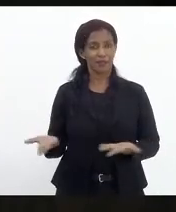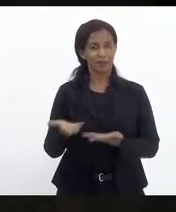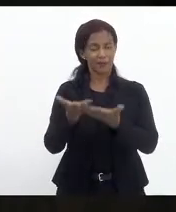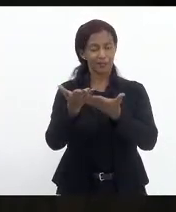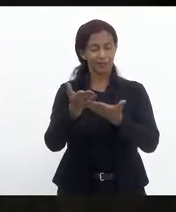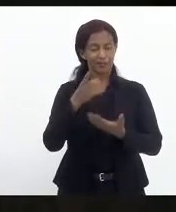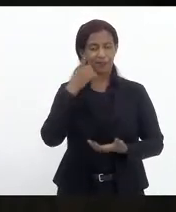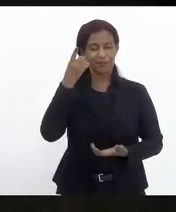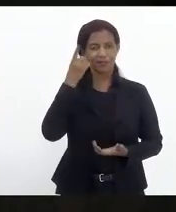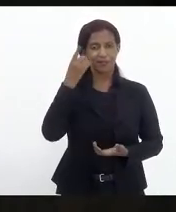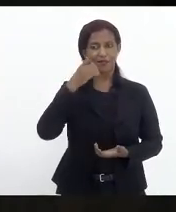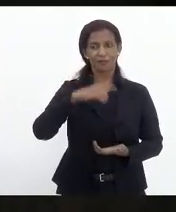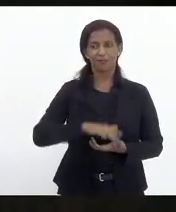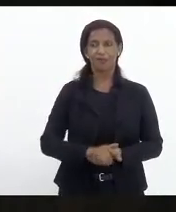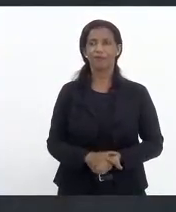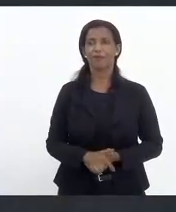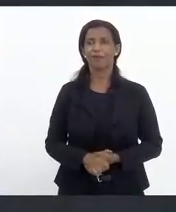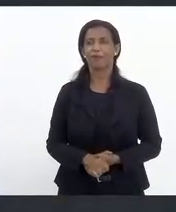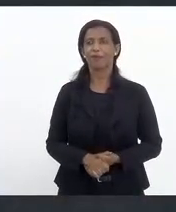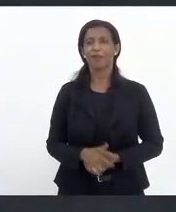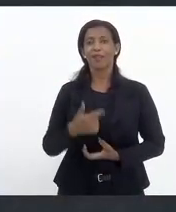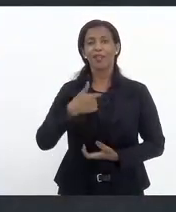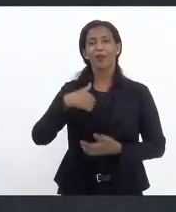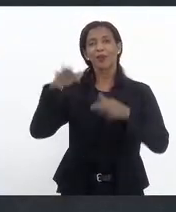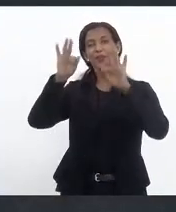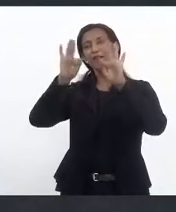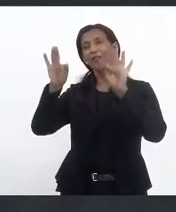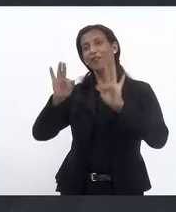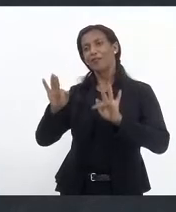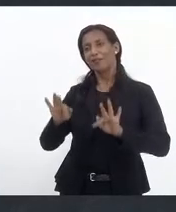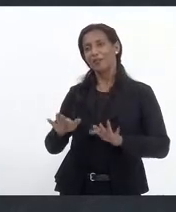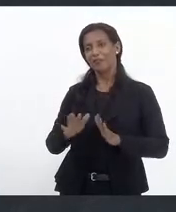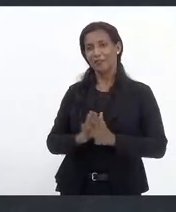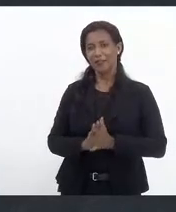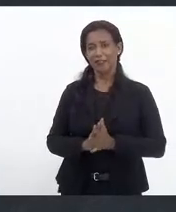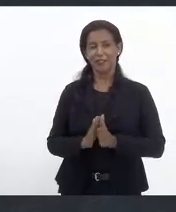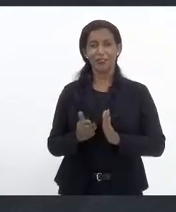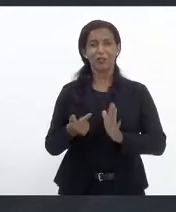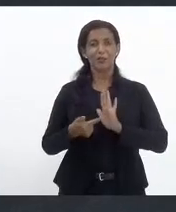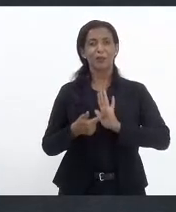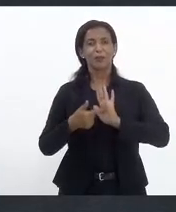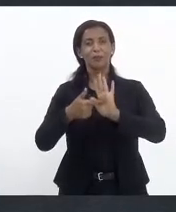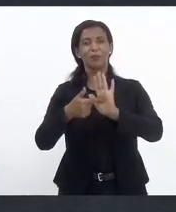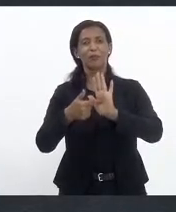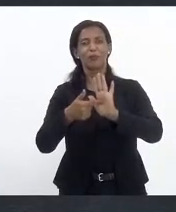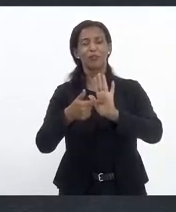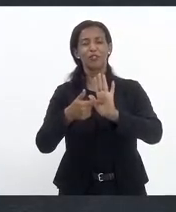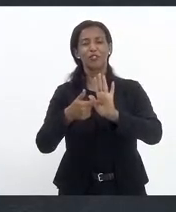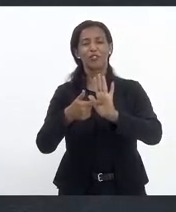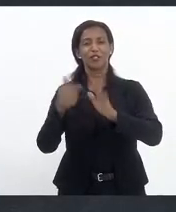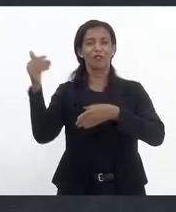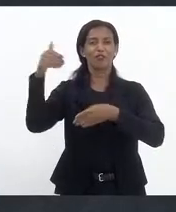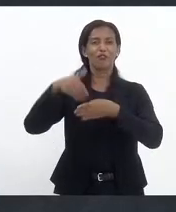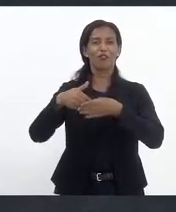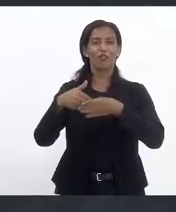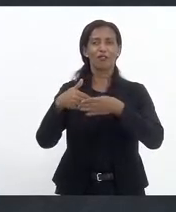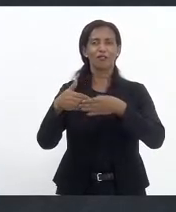o nobre deputado Eu estava feliz porque eu ia apresentar o voto divergente contrário à anexação